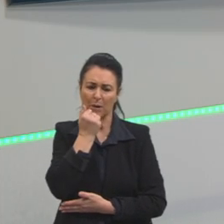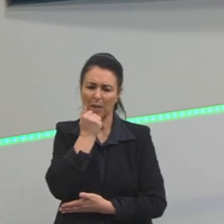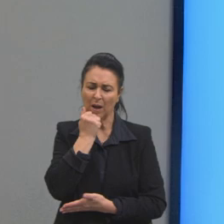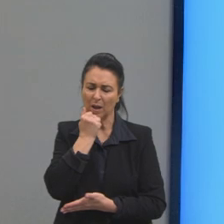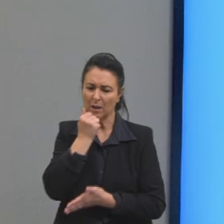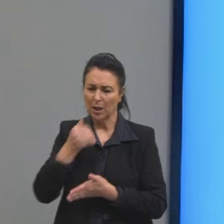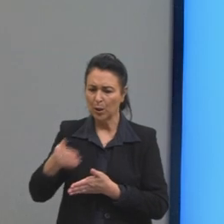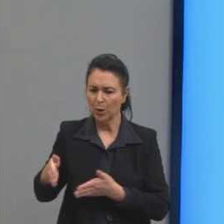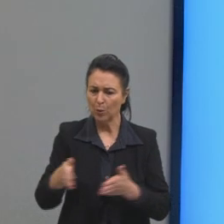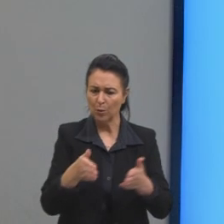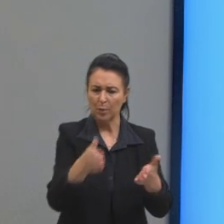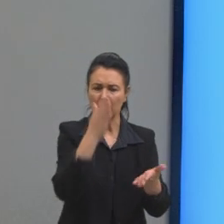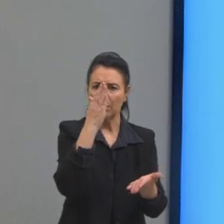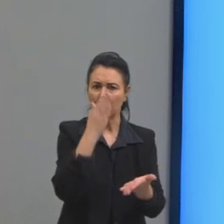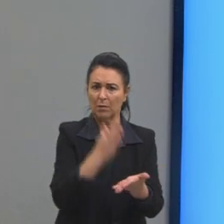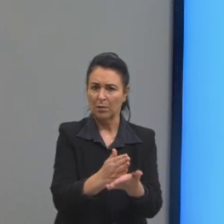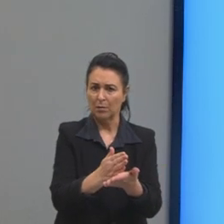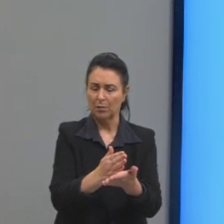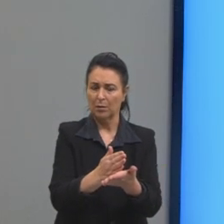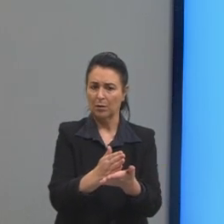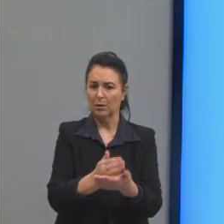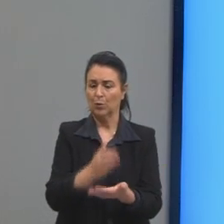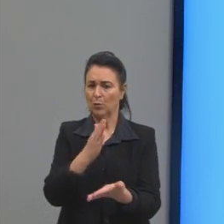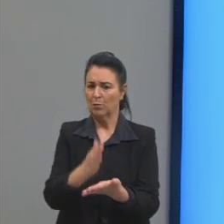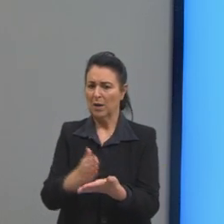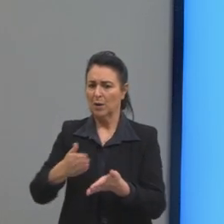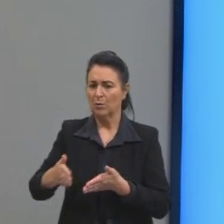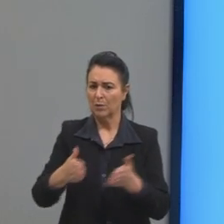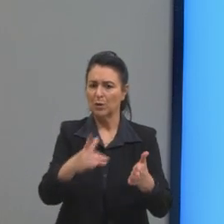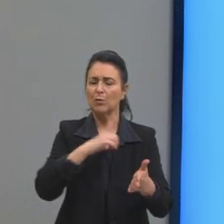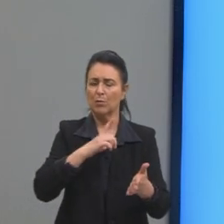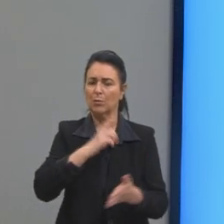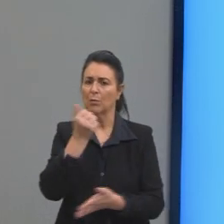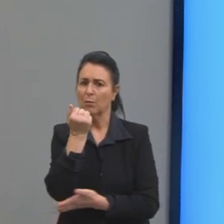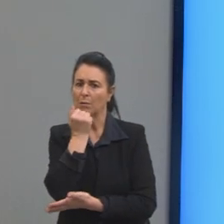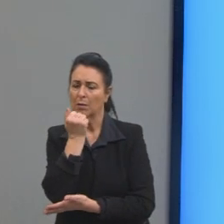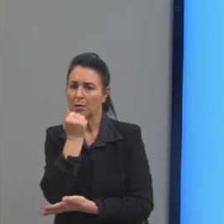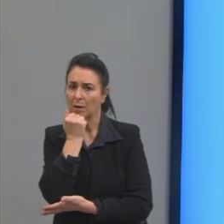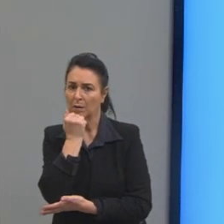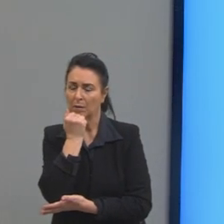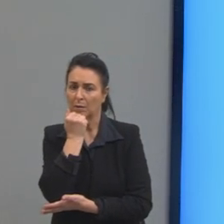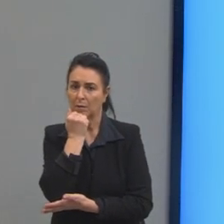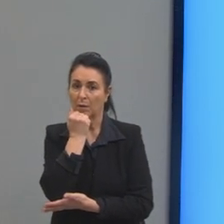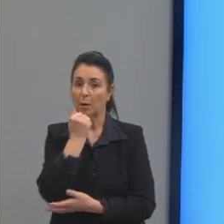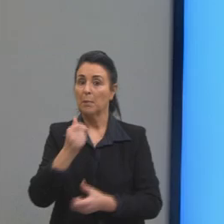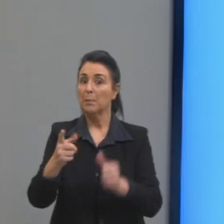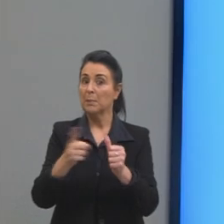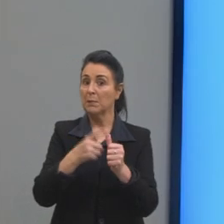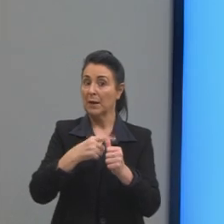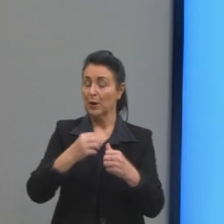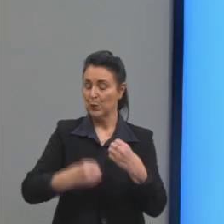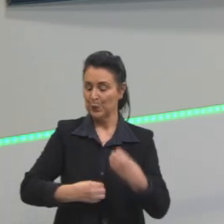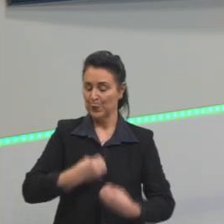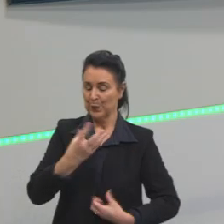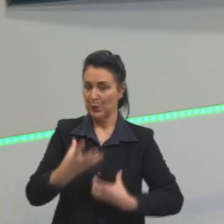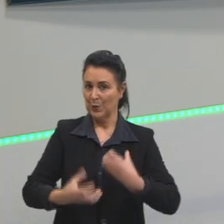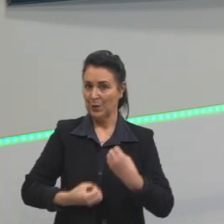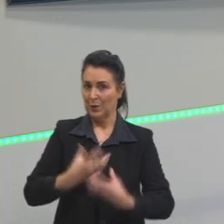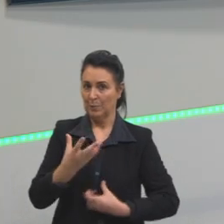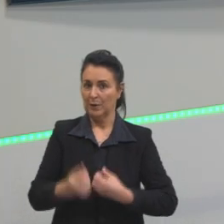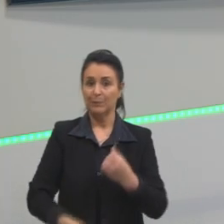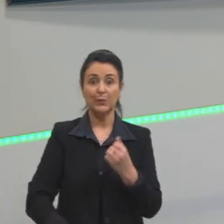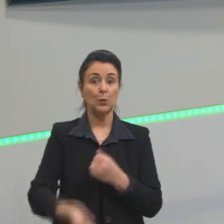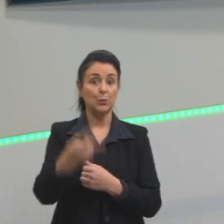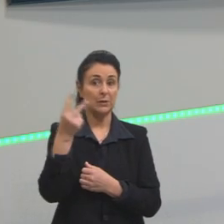meio do caminho tinha uma pedra então aqui a gente tem um primeiro poema no nosso segundo